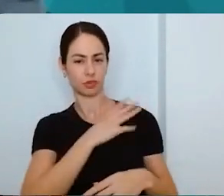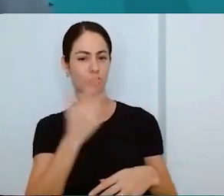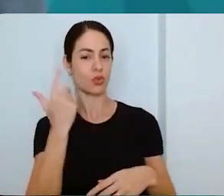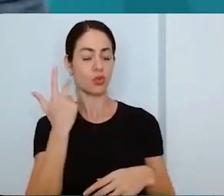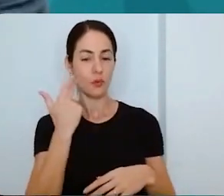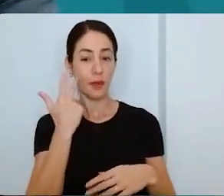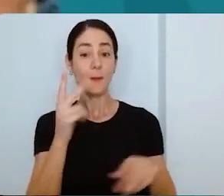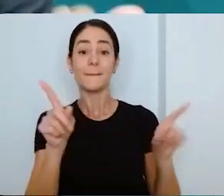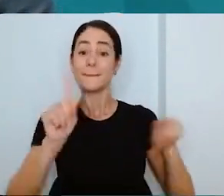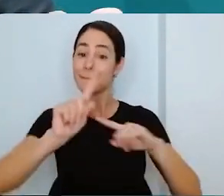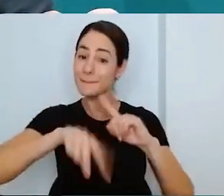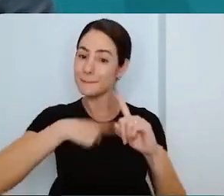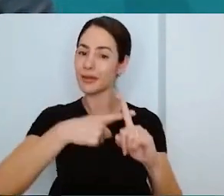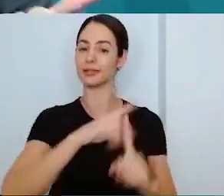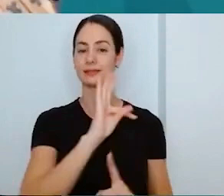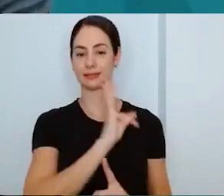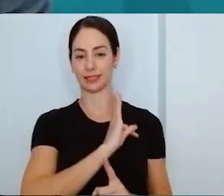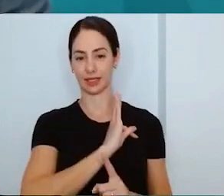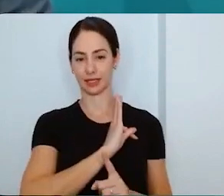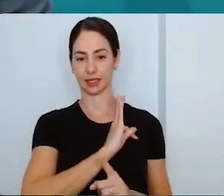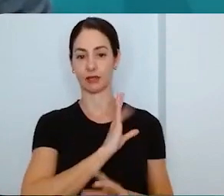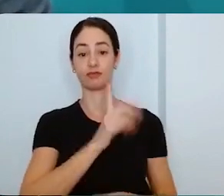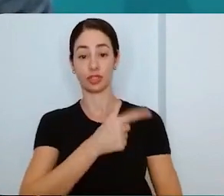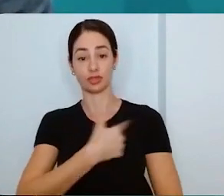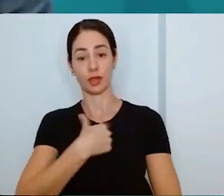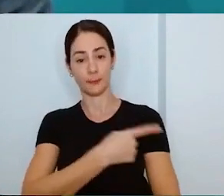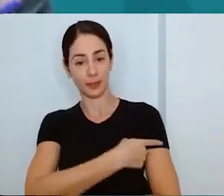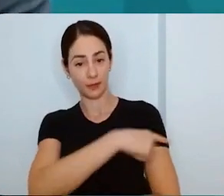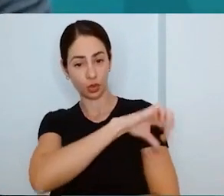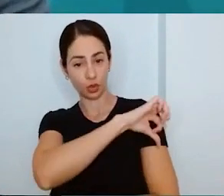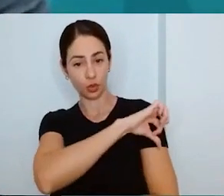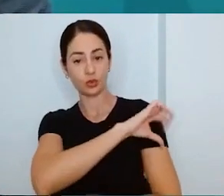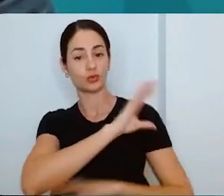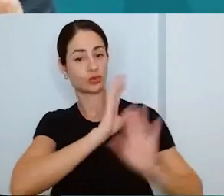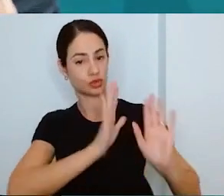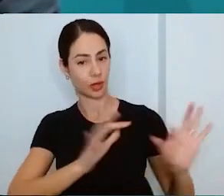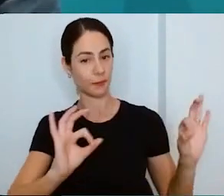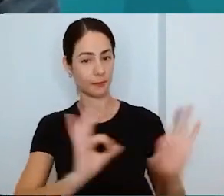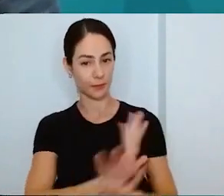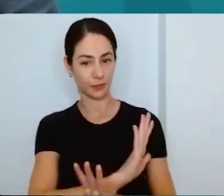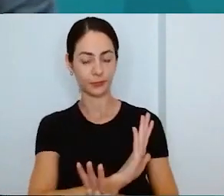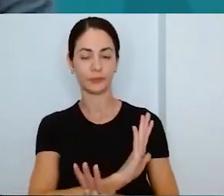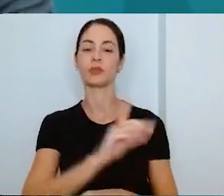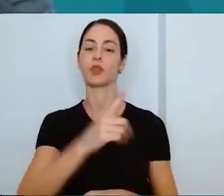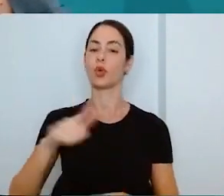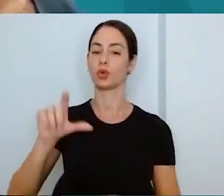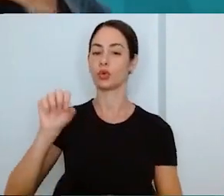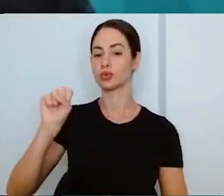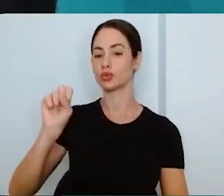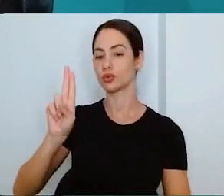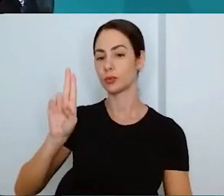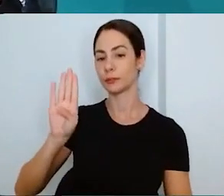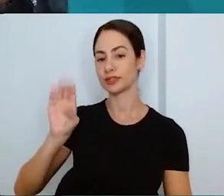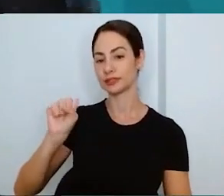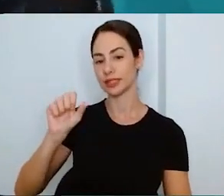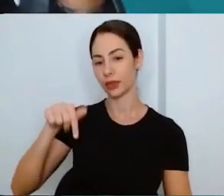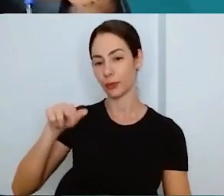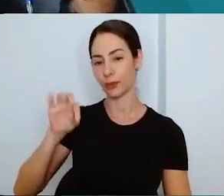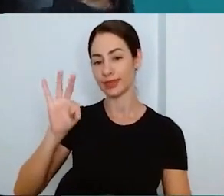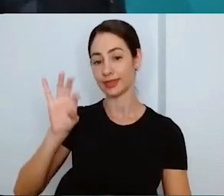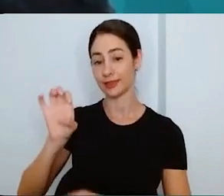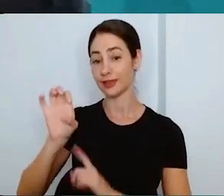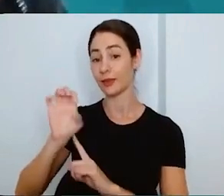Então ele é focado pra quem tá concluindo o fundamental ou já concluiu o fundamental. Integrado. Subsequente. Subsequente é o que vem depois.